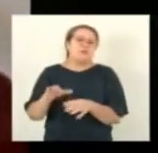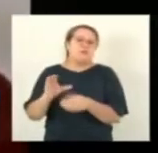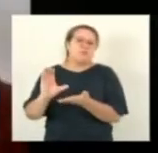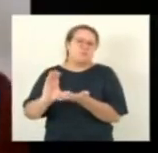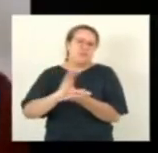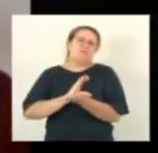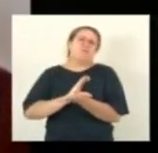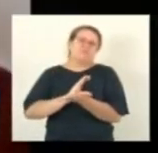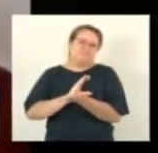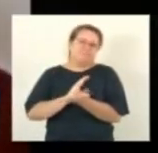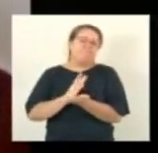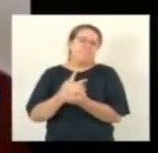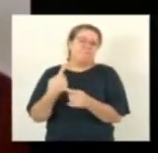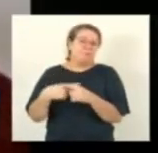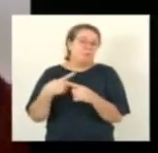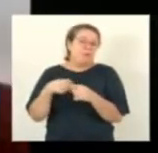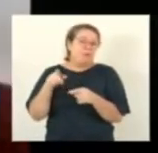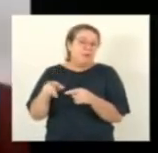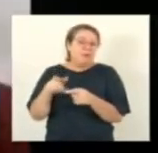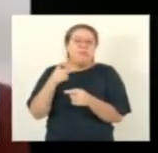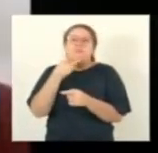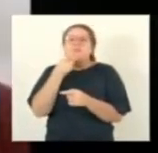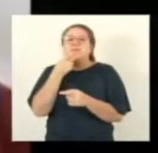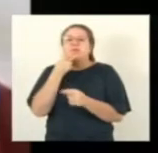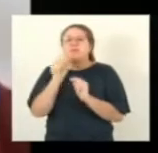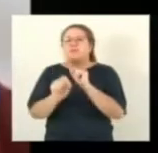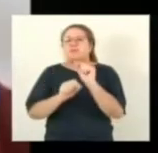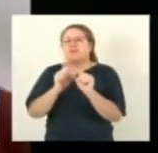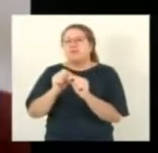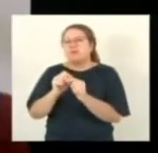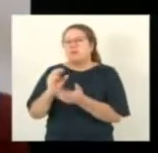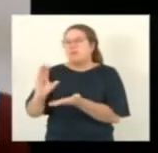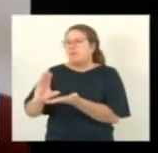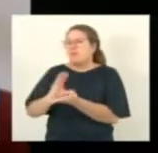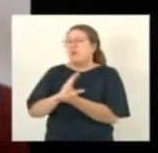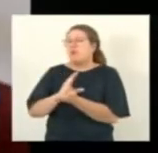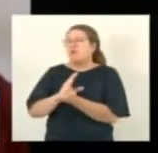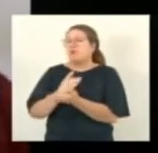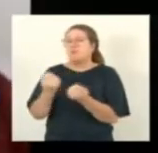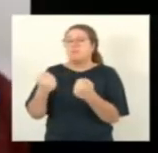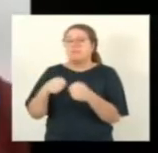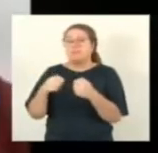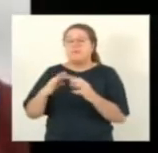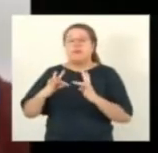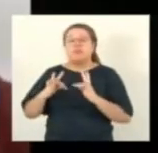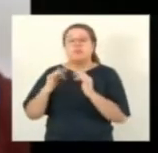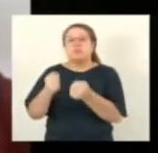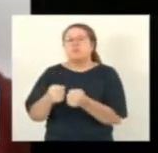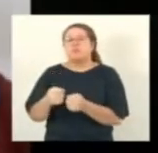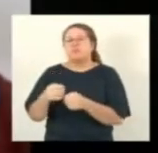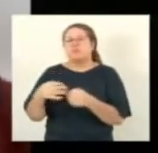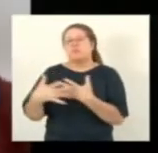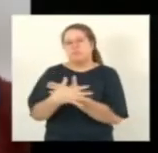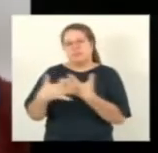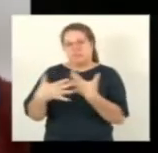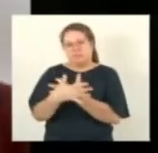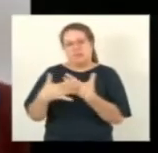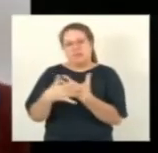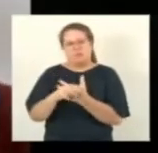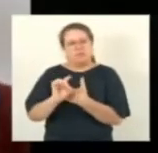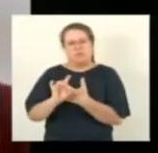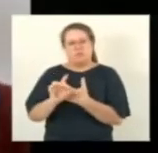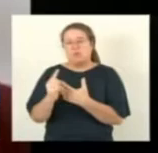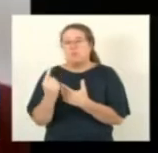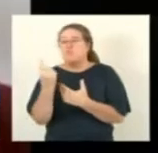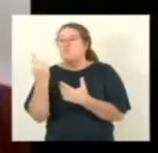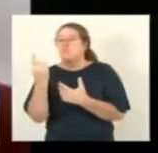porque ela dizia que os recursos teriam que ser para o tratamento total da cidade. e o Vale do Sol